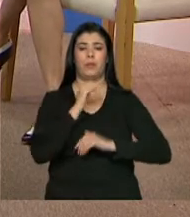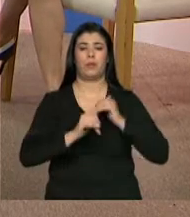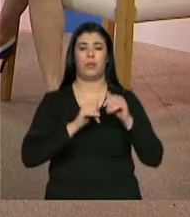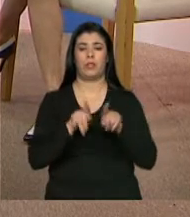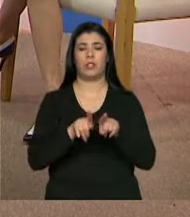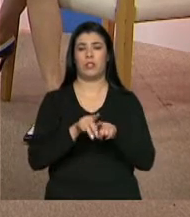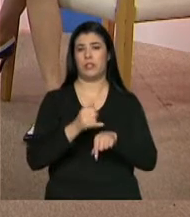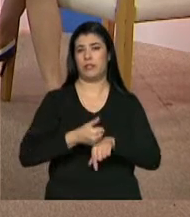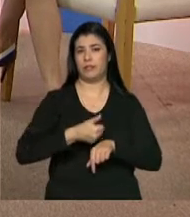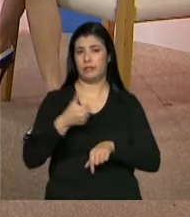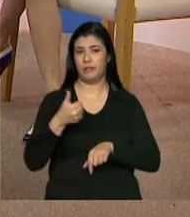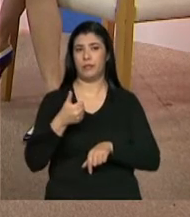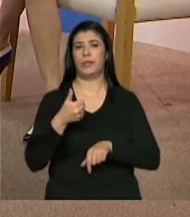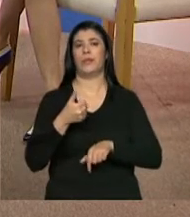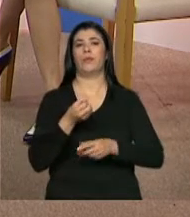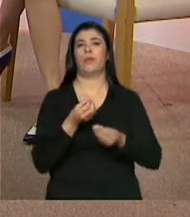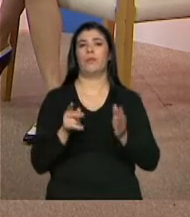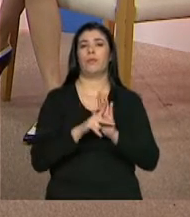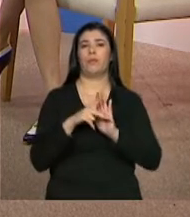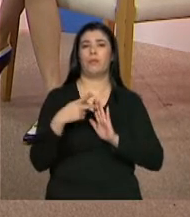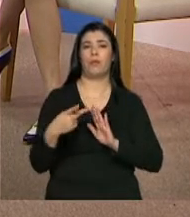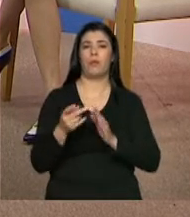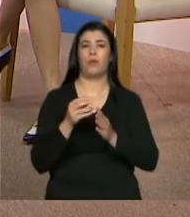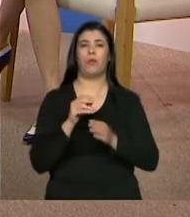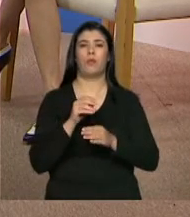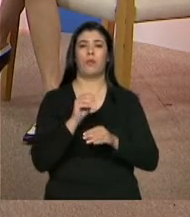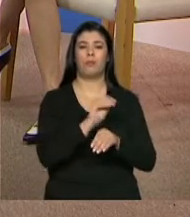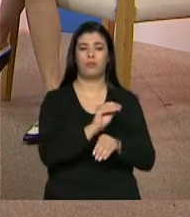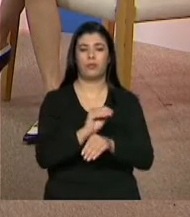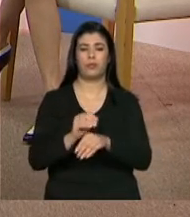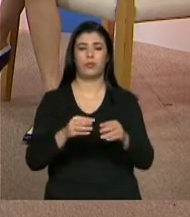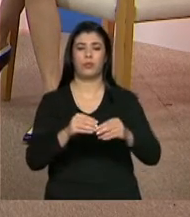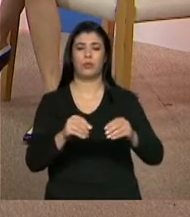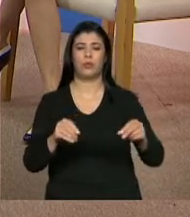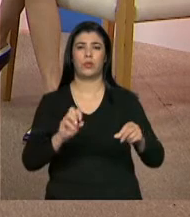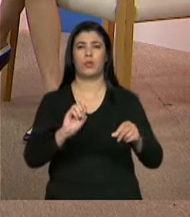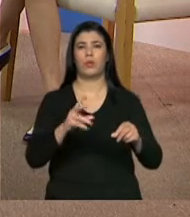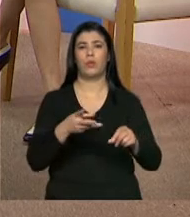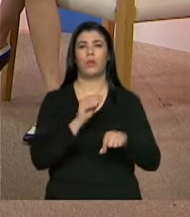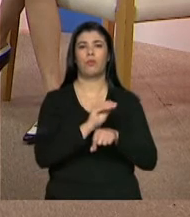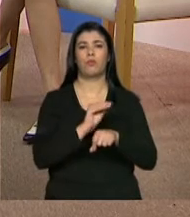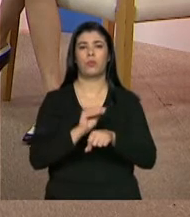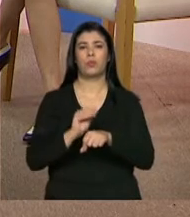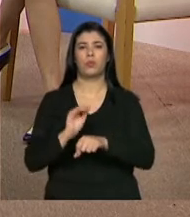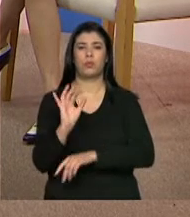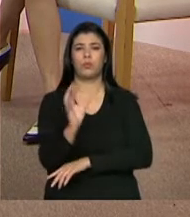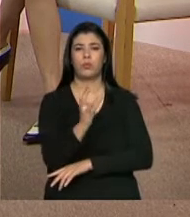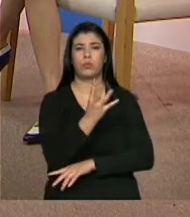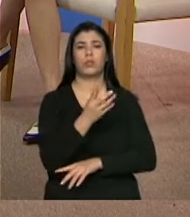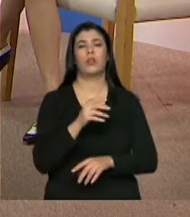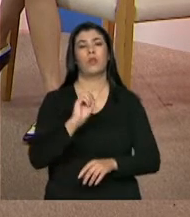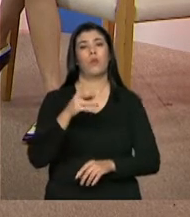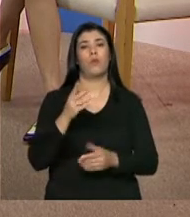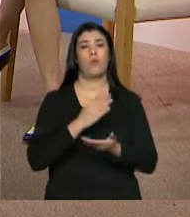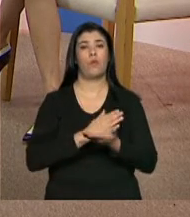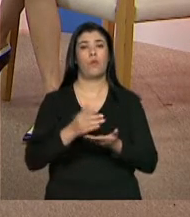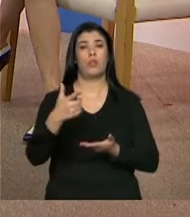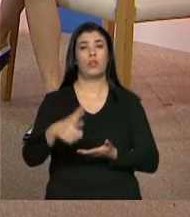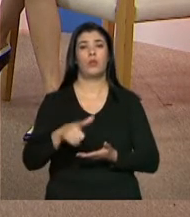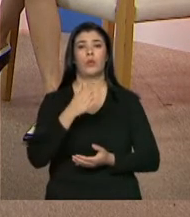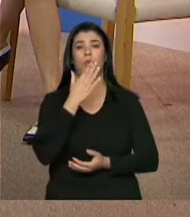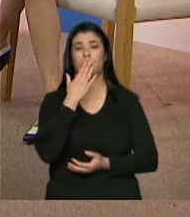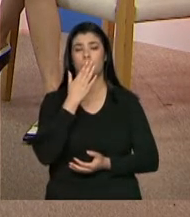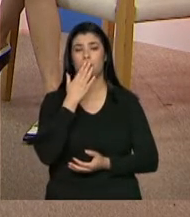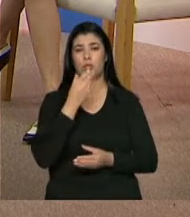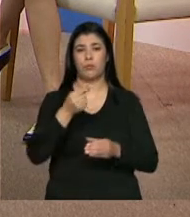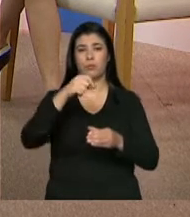uma melhoria de beneficiamento, né, da terra, ou a forma como ela está lidando com aquele cultivo, ou é ela inicia um outro cultivo, ou